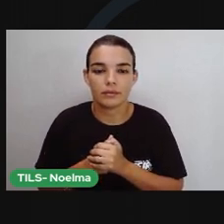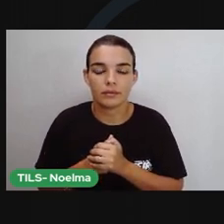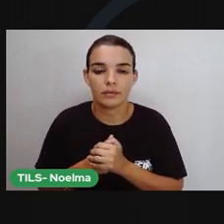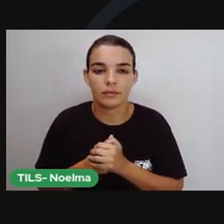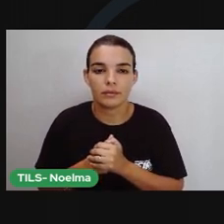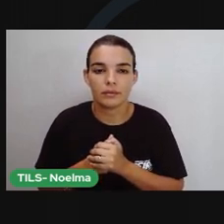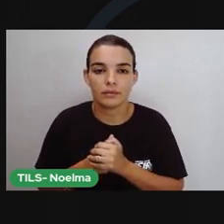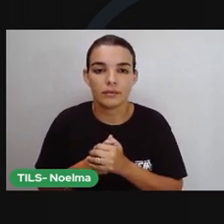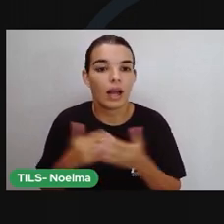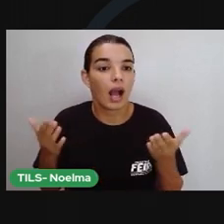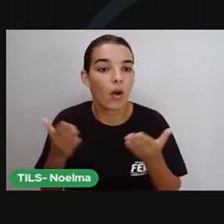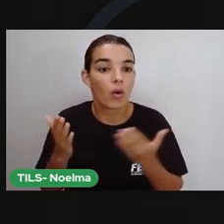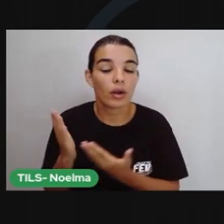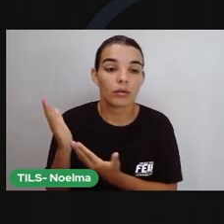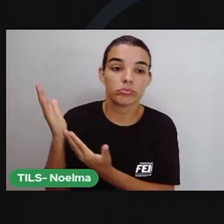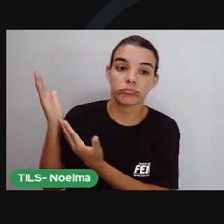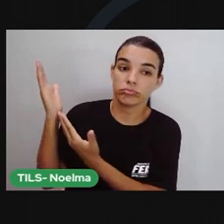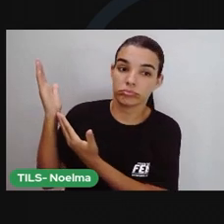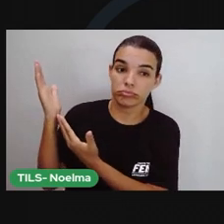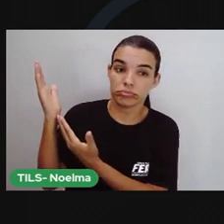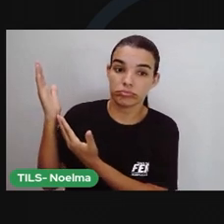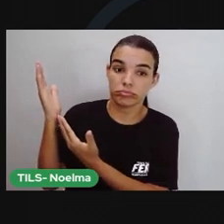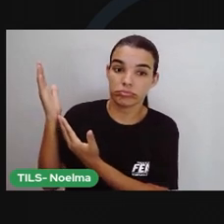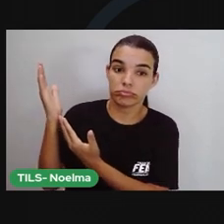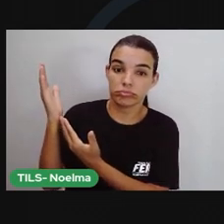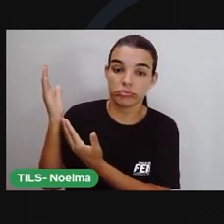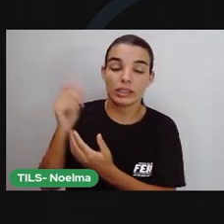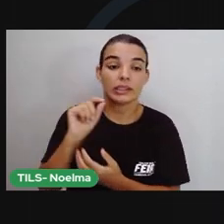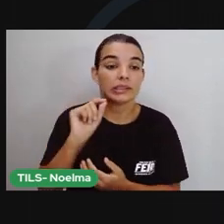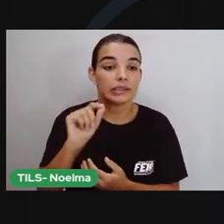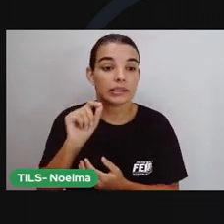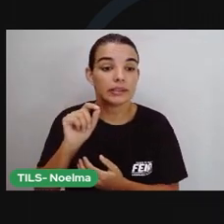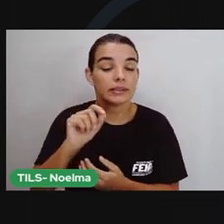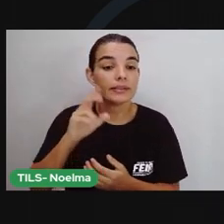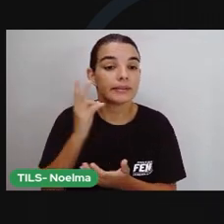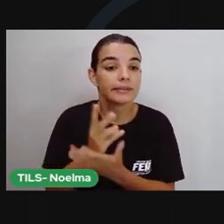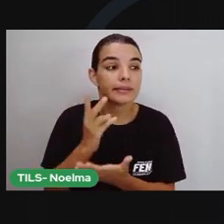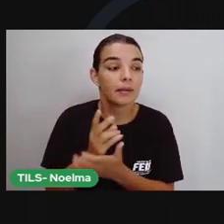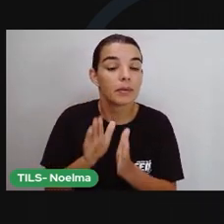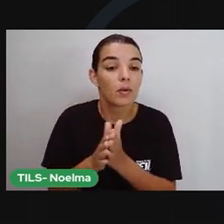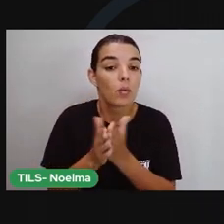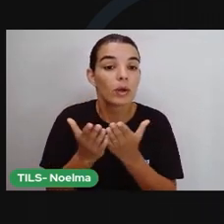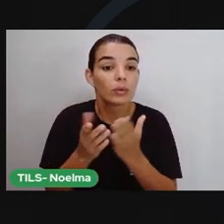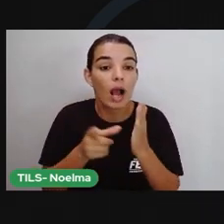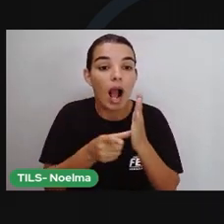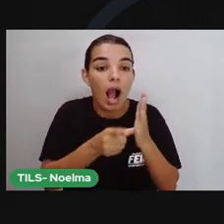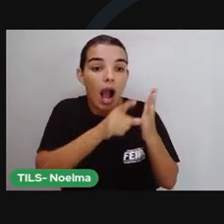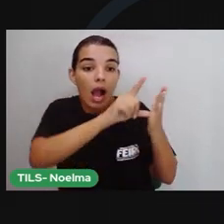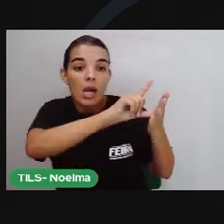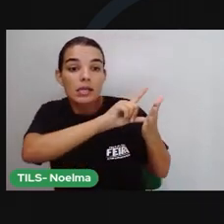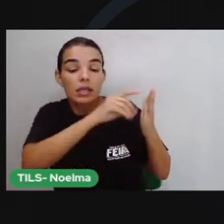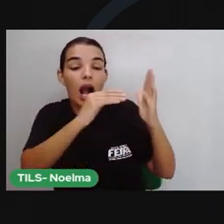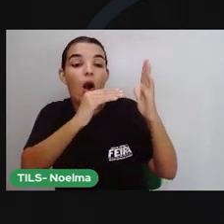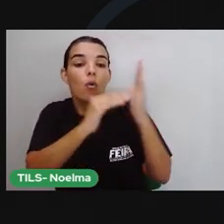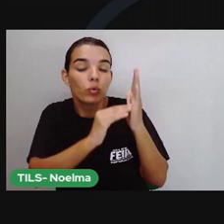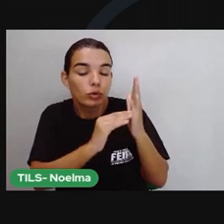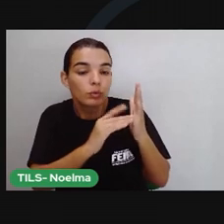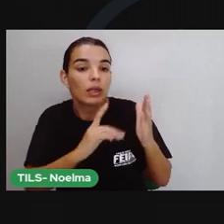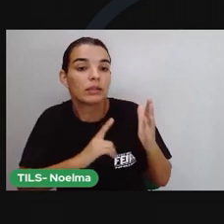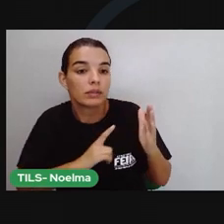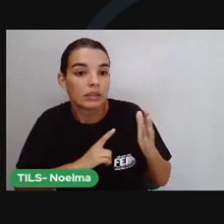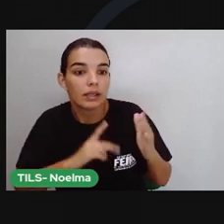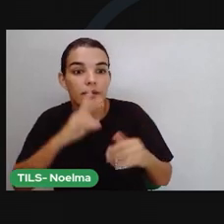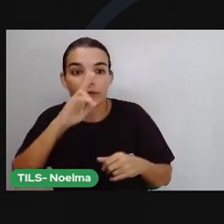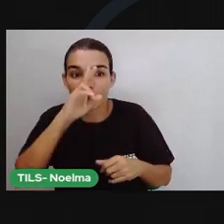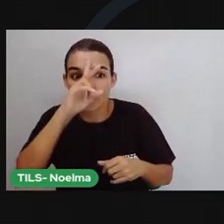Paroxítonas. As palavras são paroxítonas quando a penúltima sílaba da palavra é a sílaba tônica.